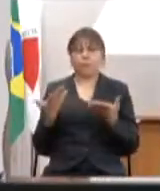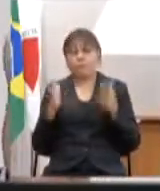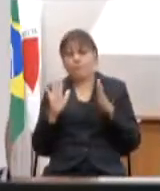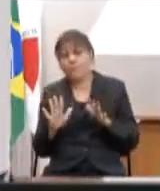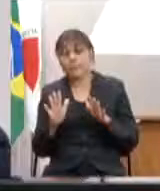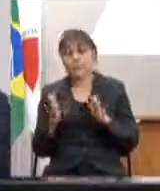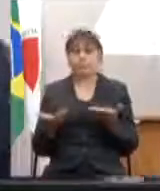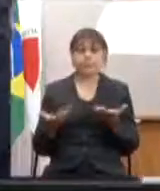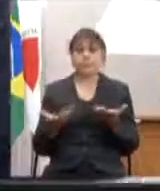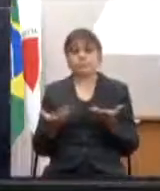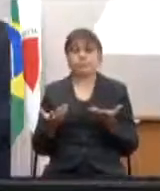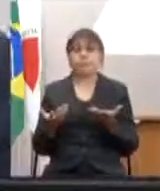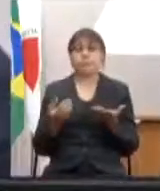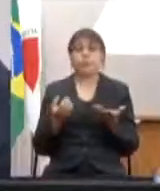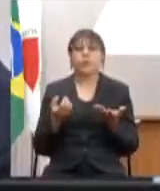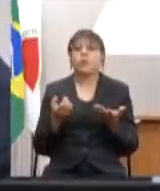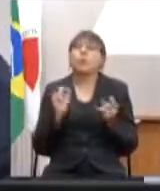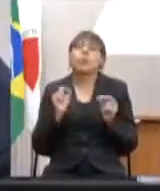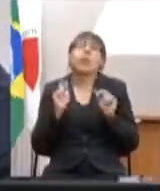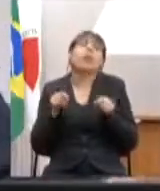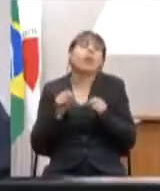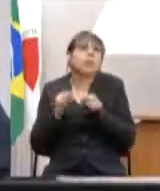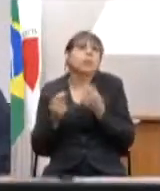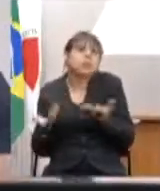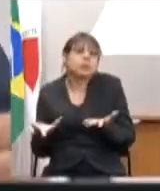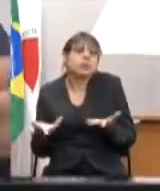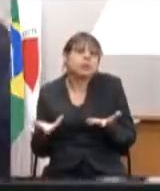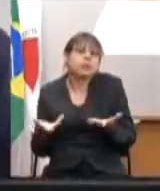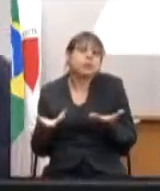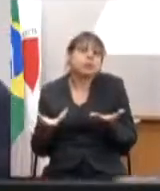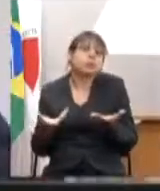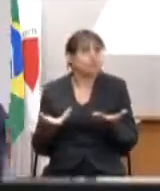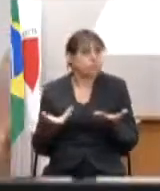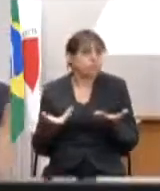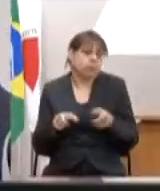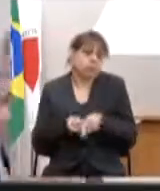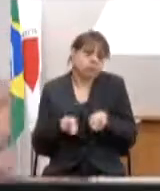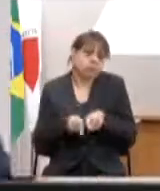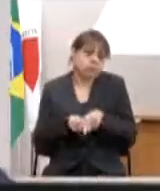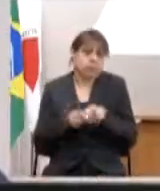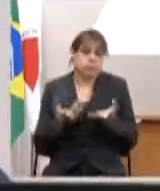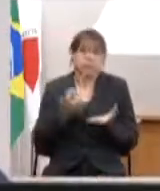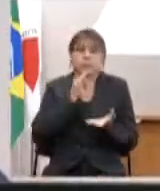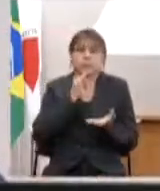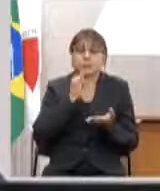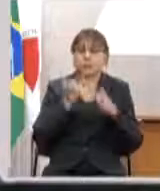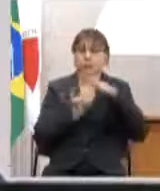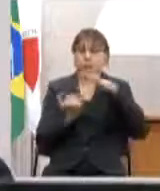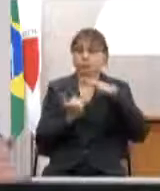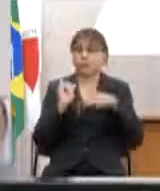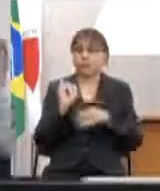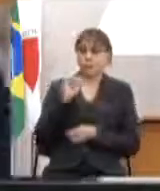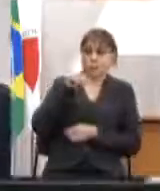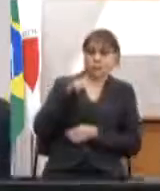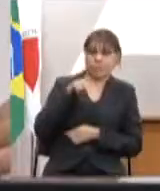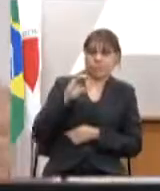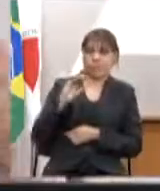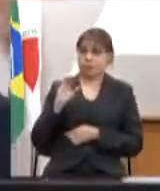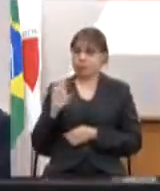assim o que que pode ser feito inclusive pode fazer como o Instituto em Sena fez mudar